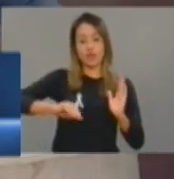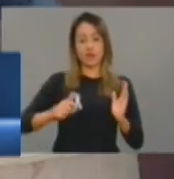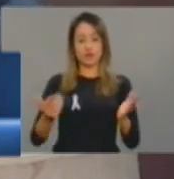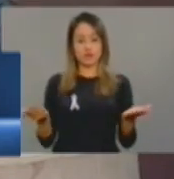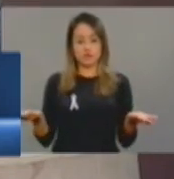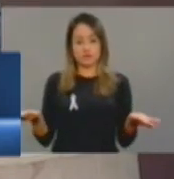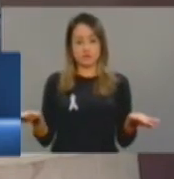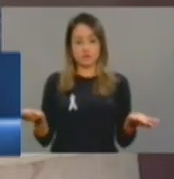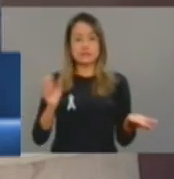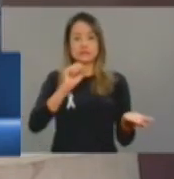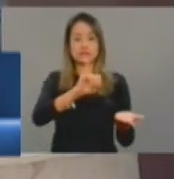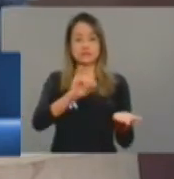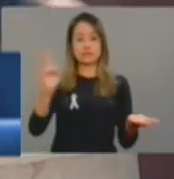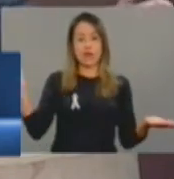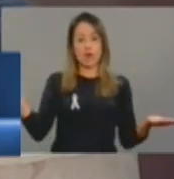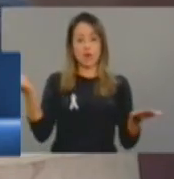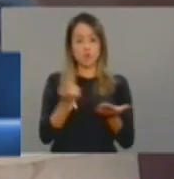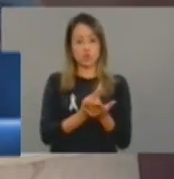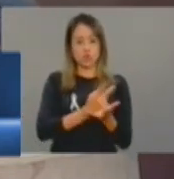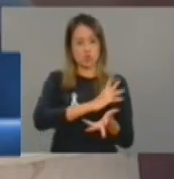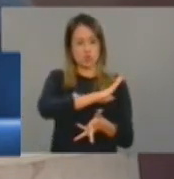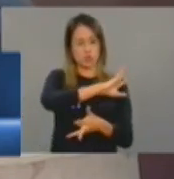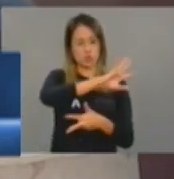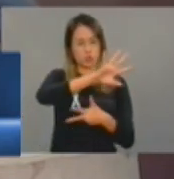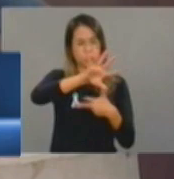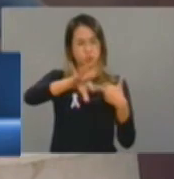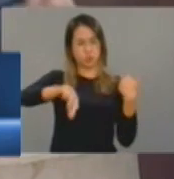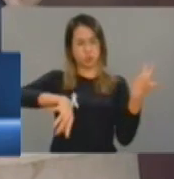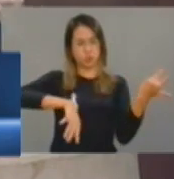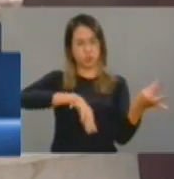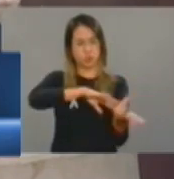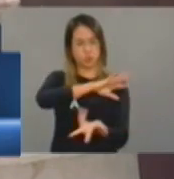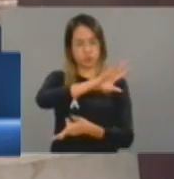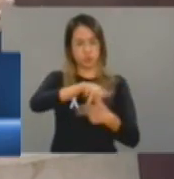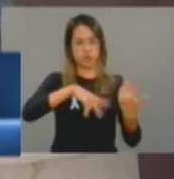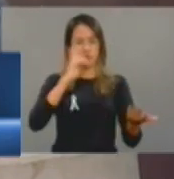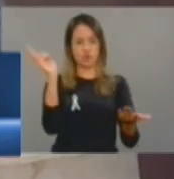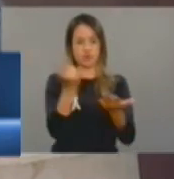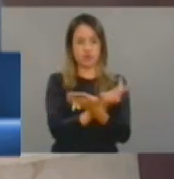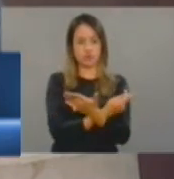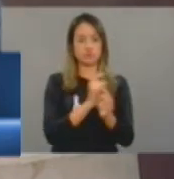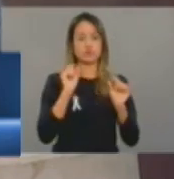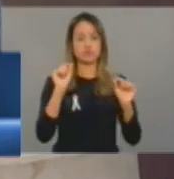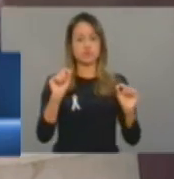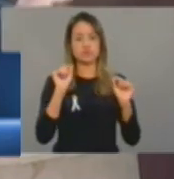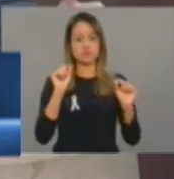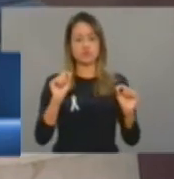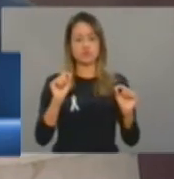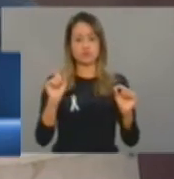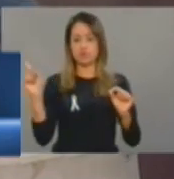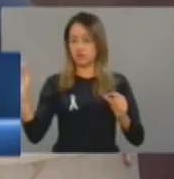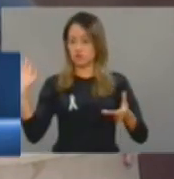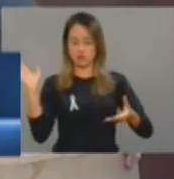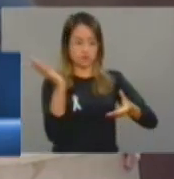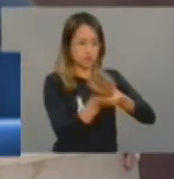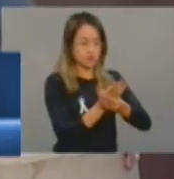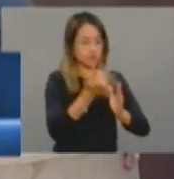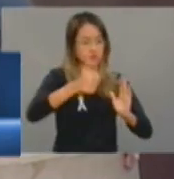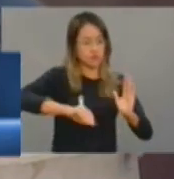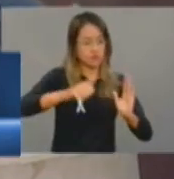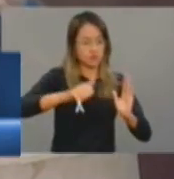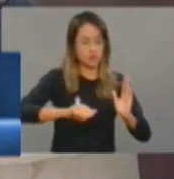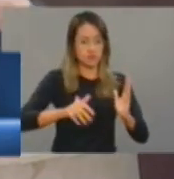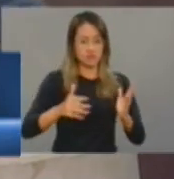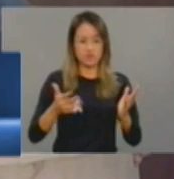acontece um crime, destrói completamente o patrimônio público, aí à medida que o governo vai adotar, vai abrir um inquérito. E não era obrigação já não abrir um inquérito,